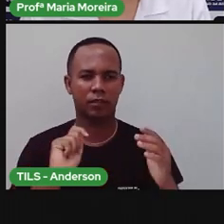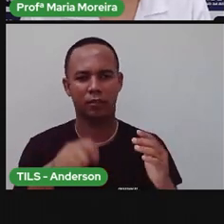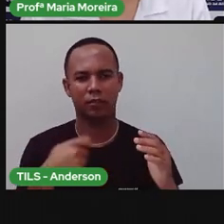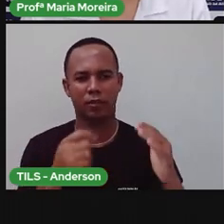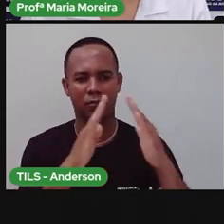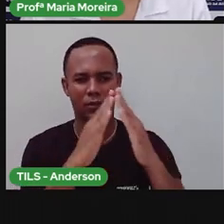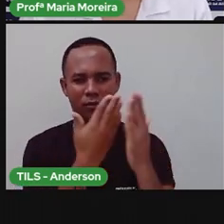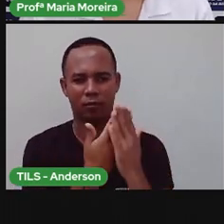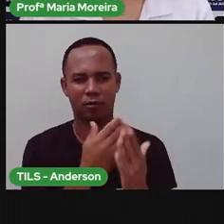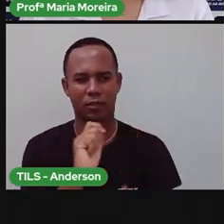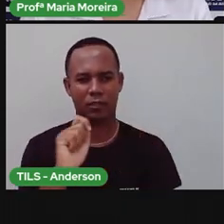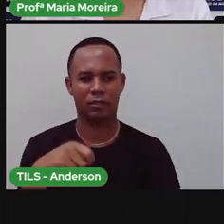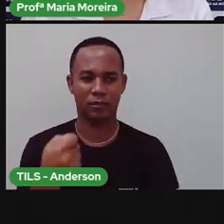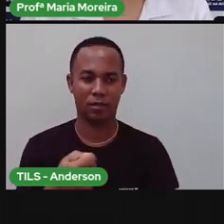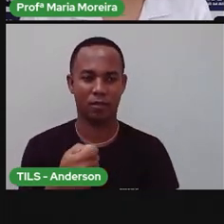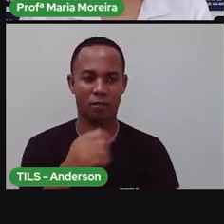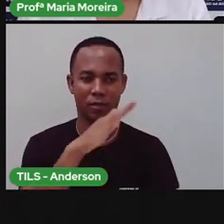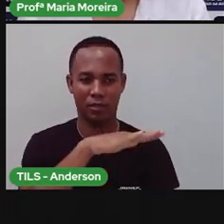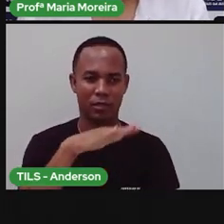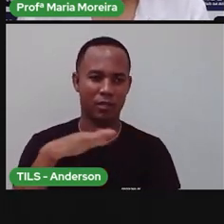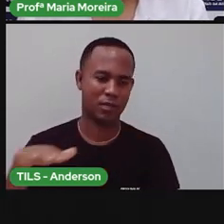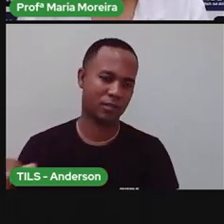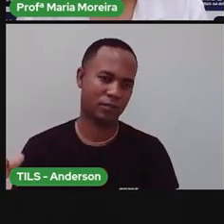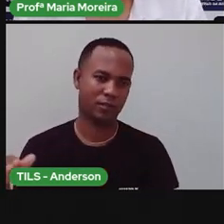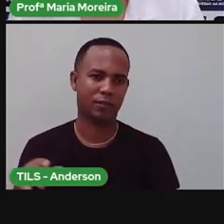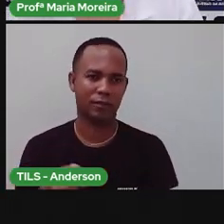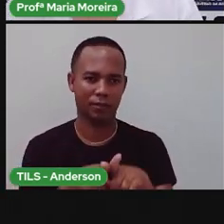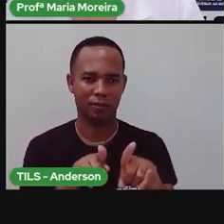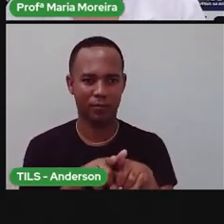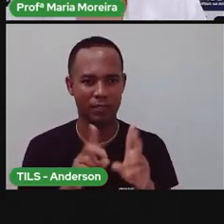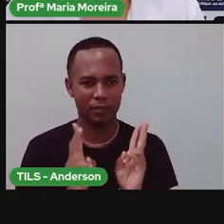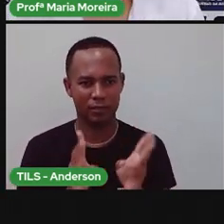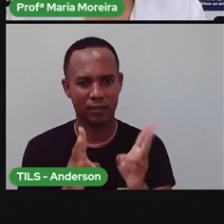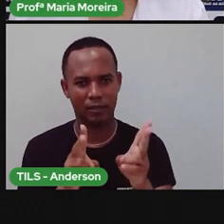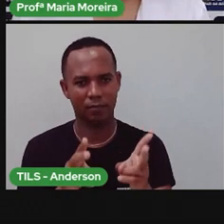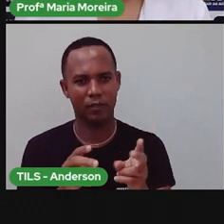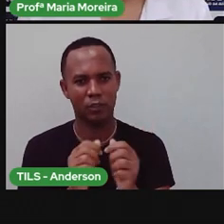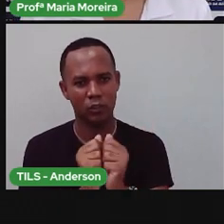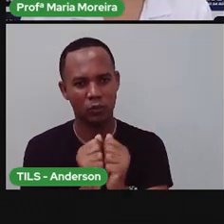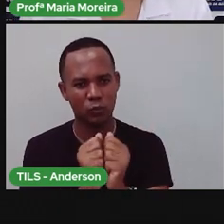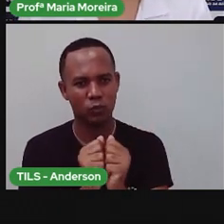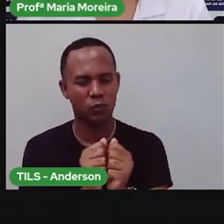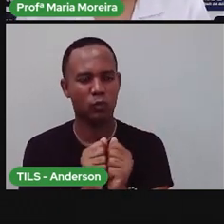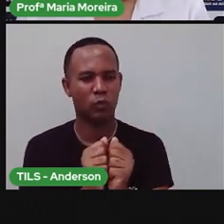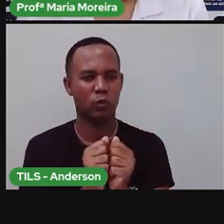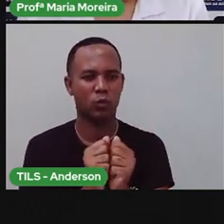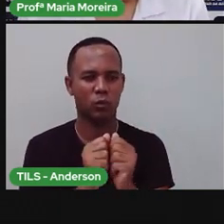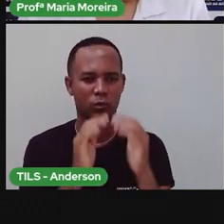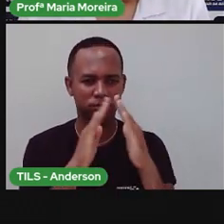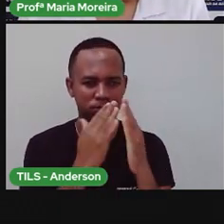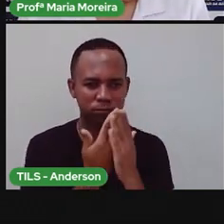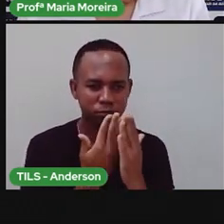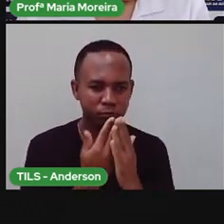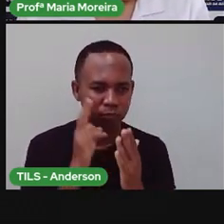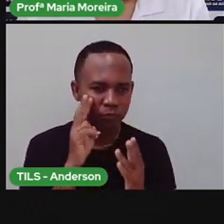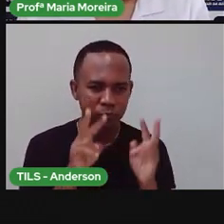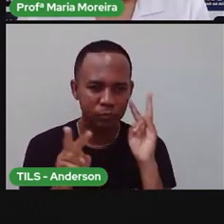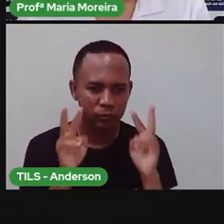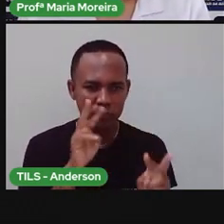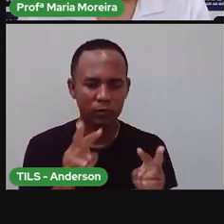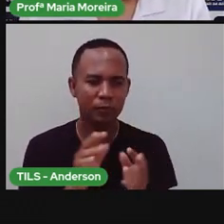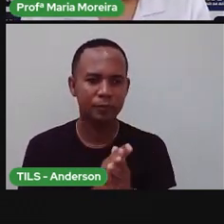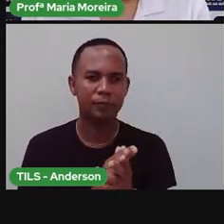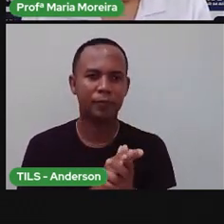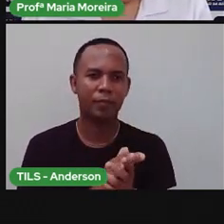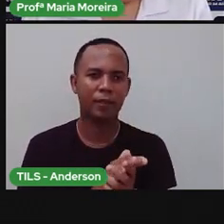beijo, tá? E para a escola Minhas Crianças, que está sempre aqui, né? Sempre tem um aluno aí assistindo as aulas da gente, Anderson. Para a